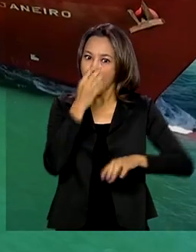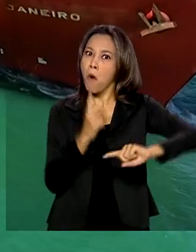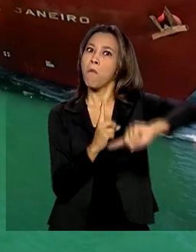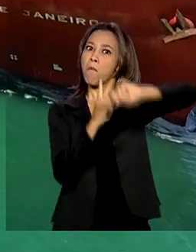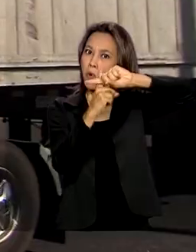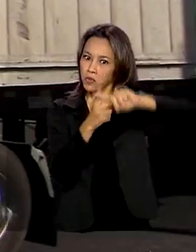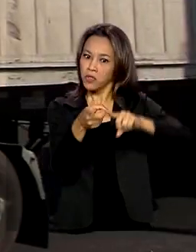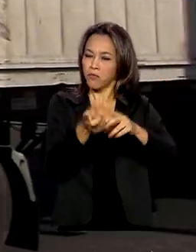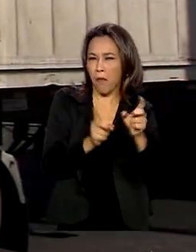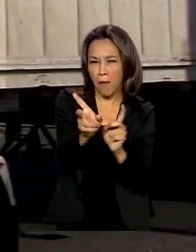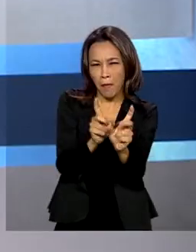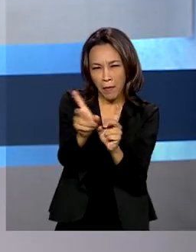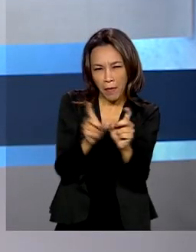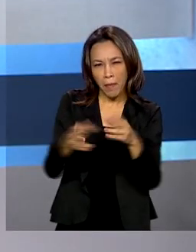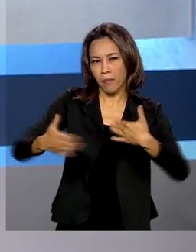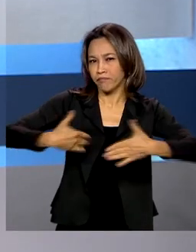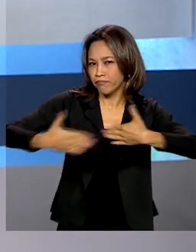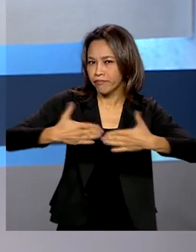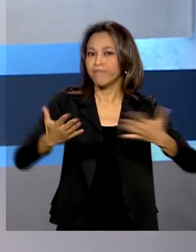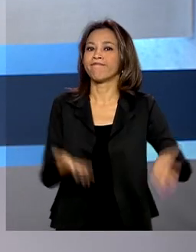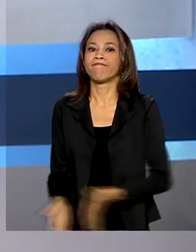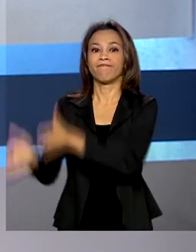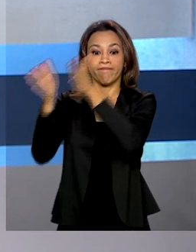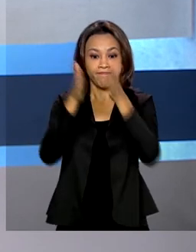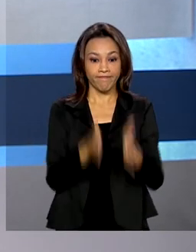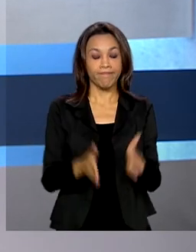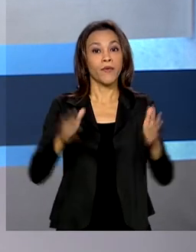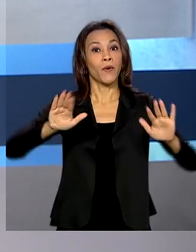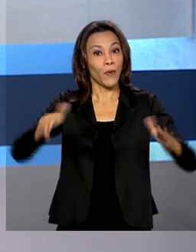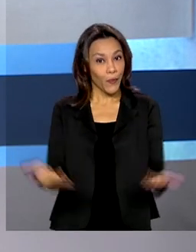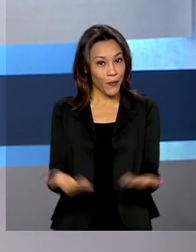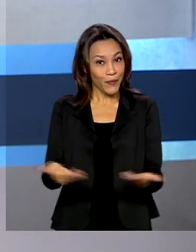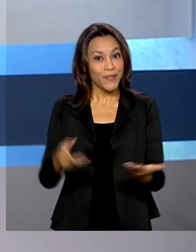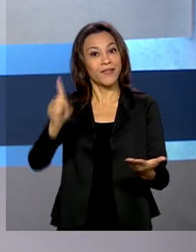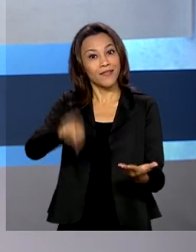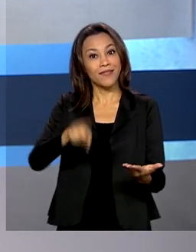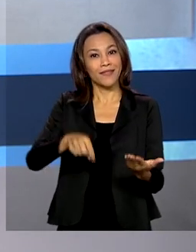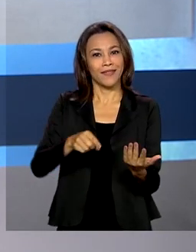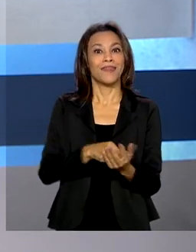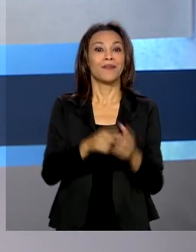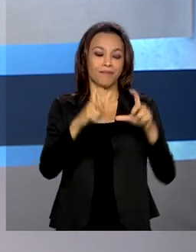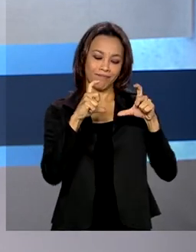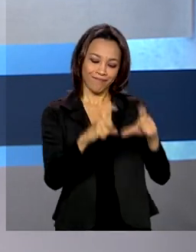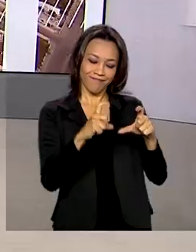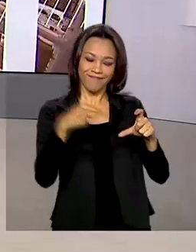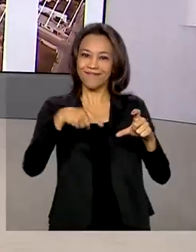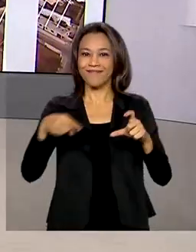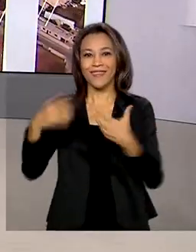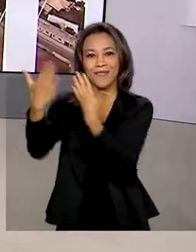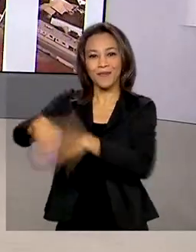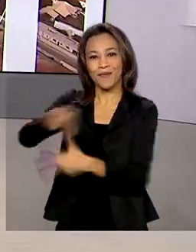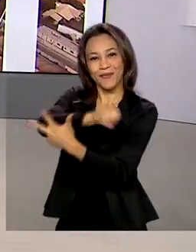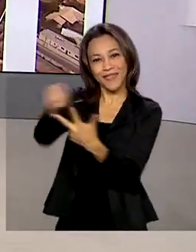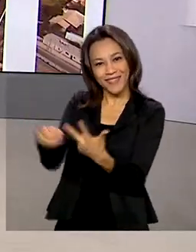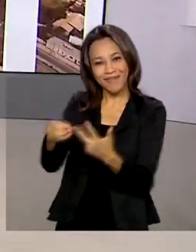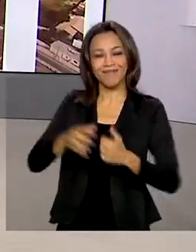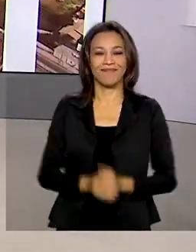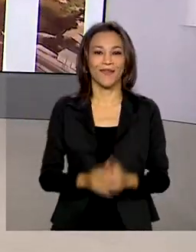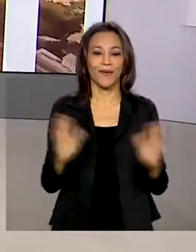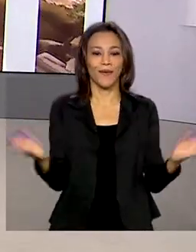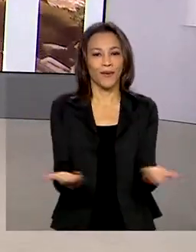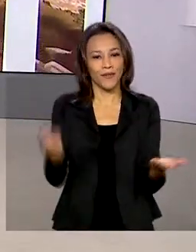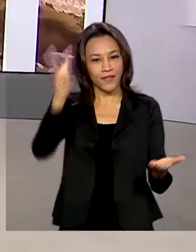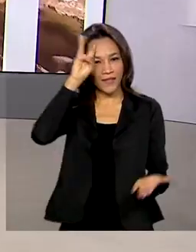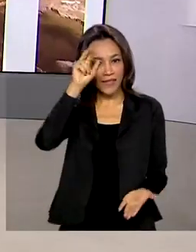na balança comercial. E veja também, sai hoje o cartão de confirmação do Enem. Hoje é terça-feira,